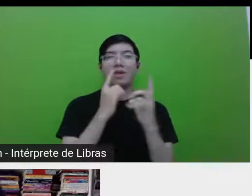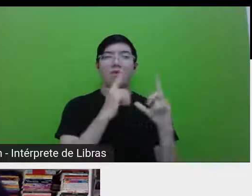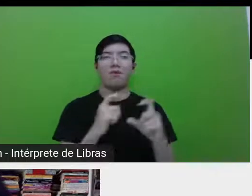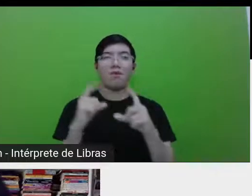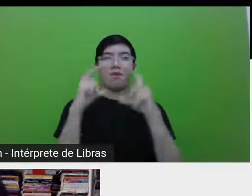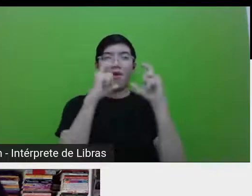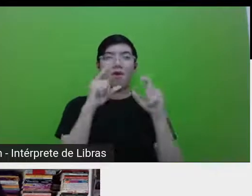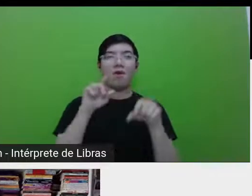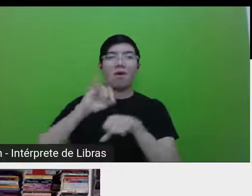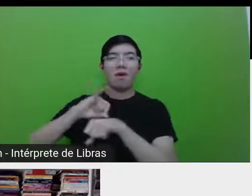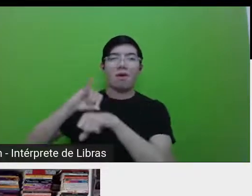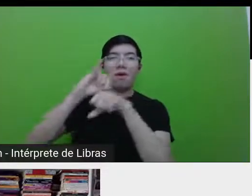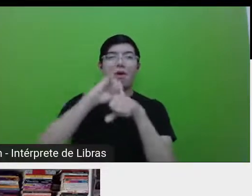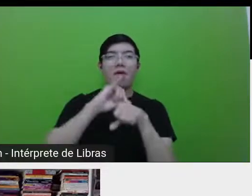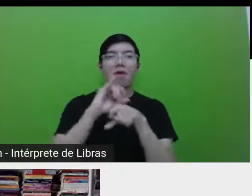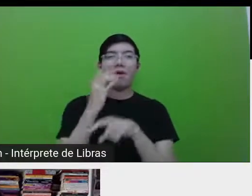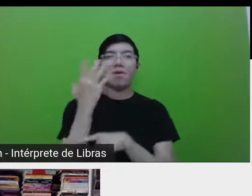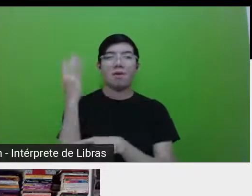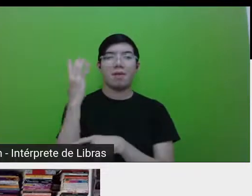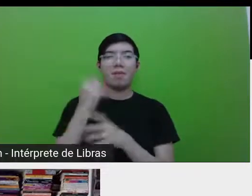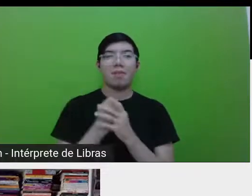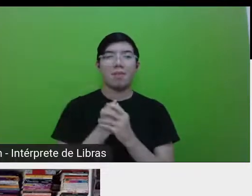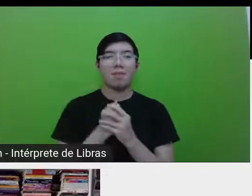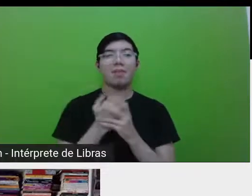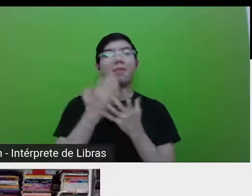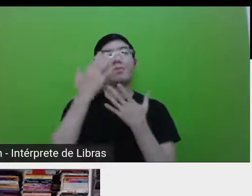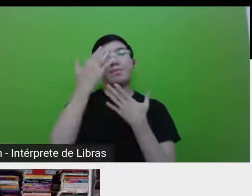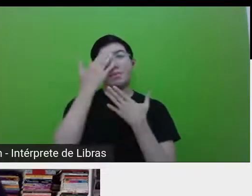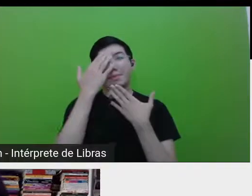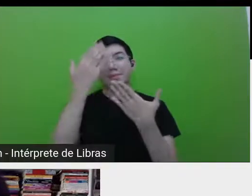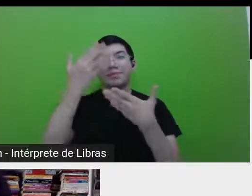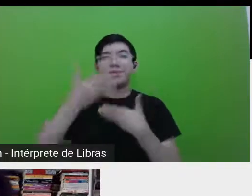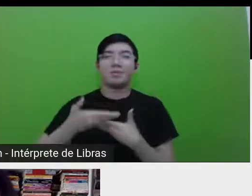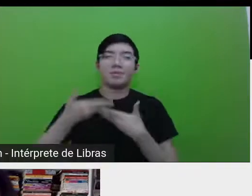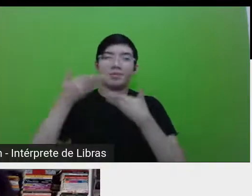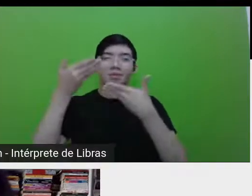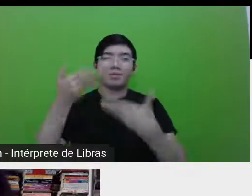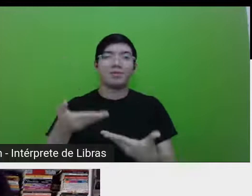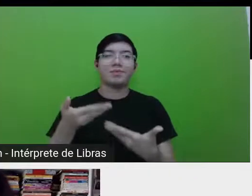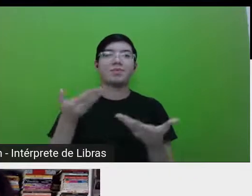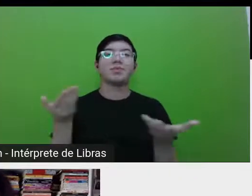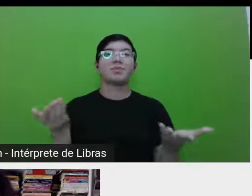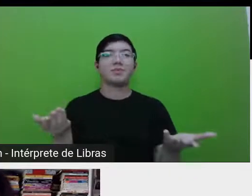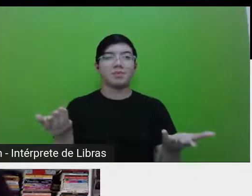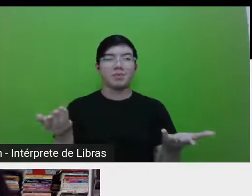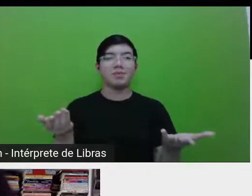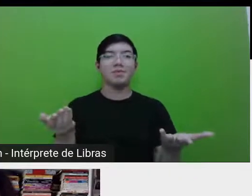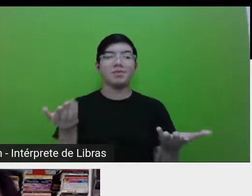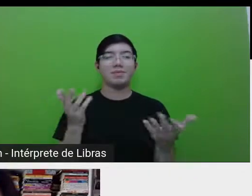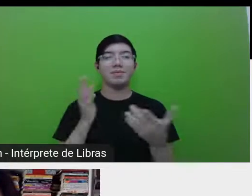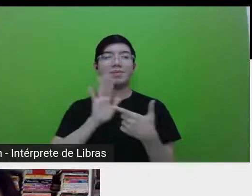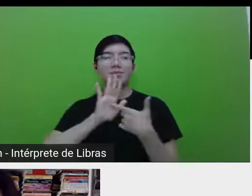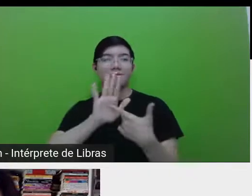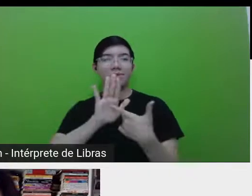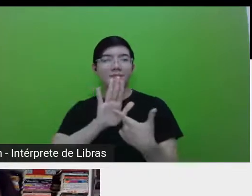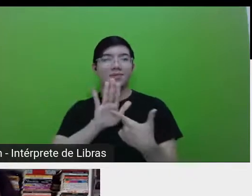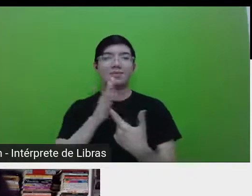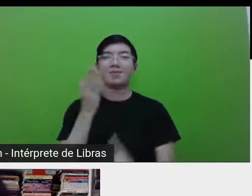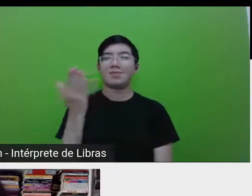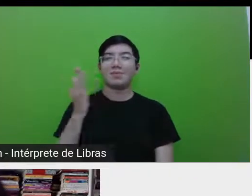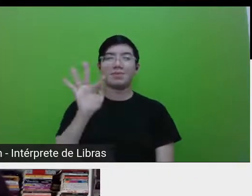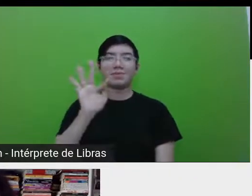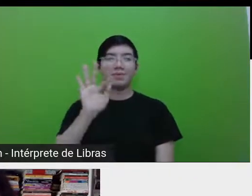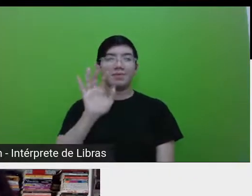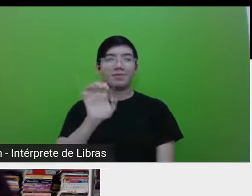agradecendo o convite, né? E também essa apresentação tão generosa da Fernanda, né?